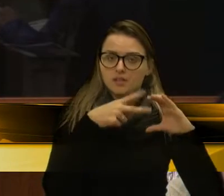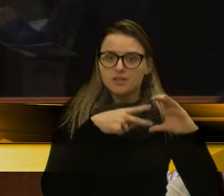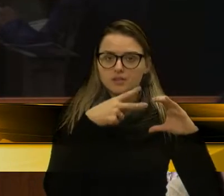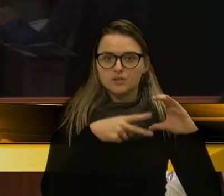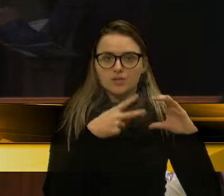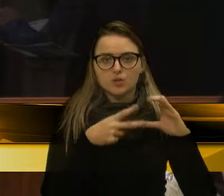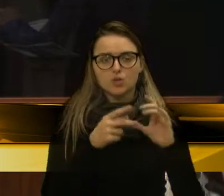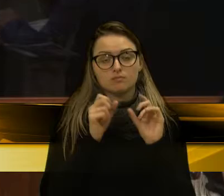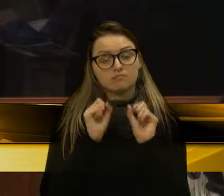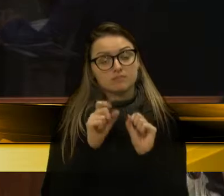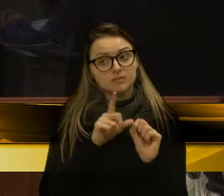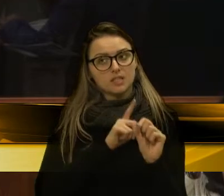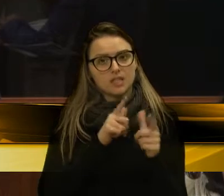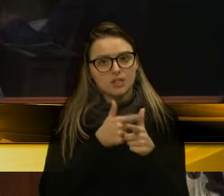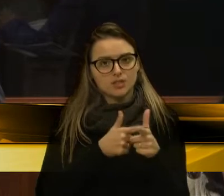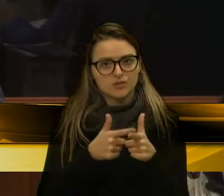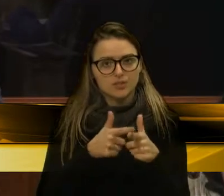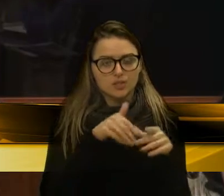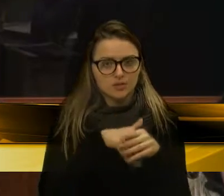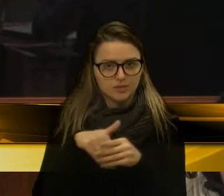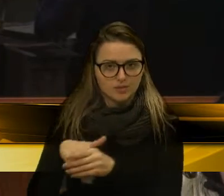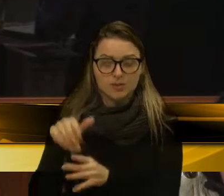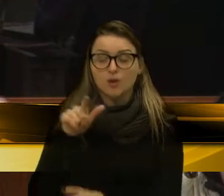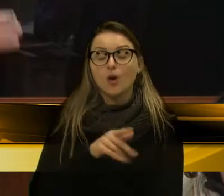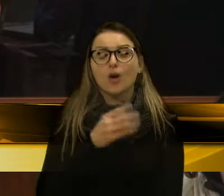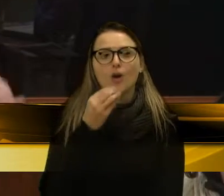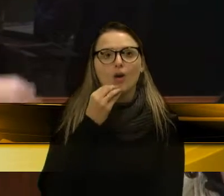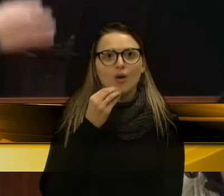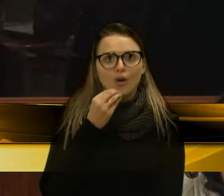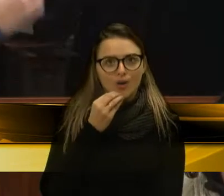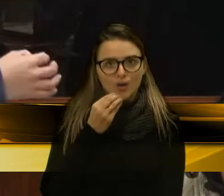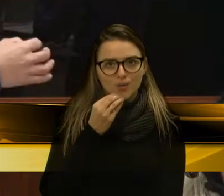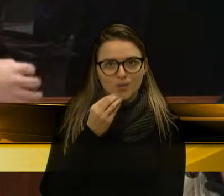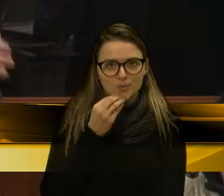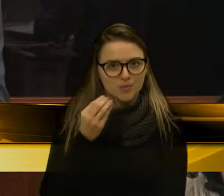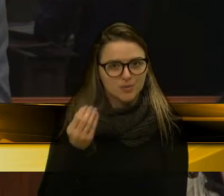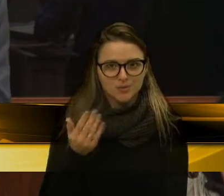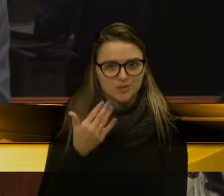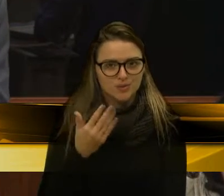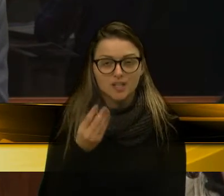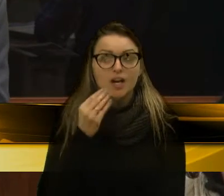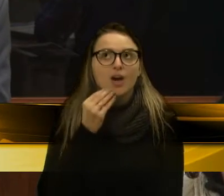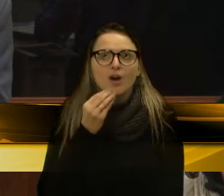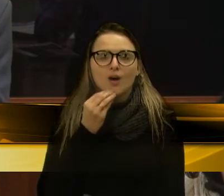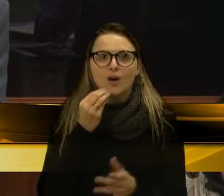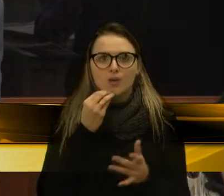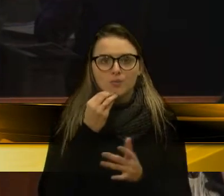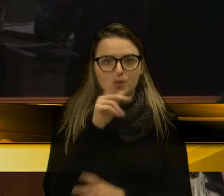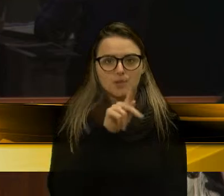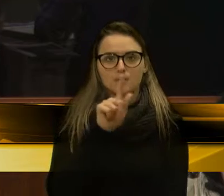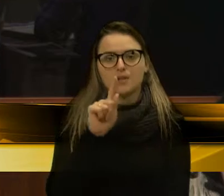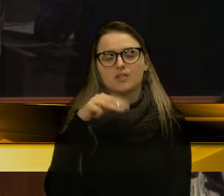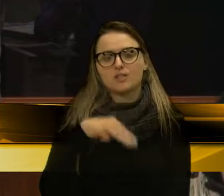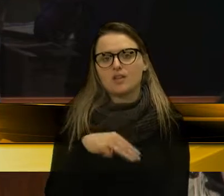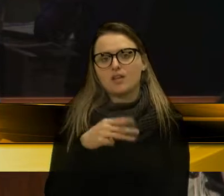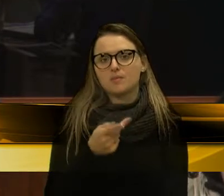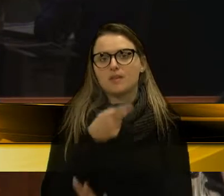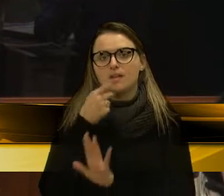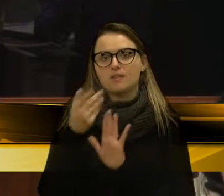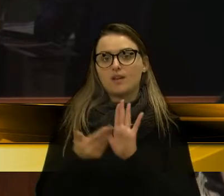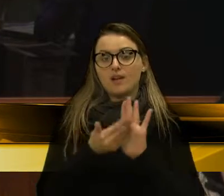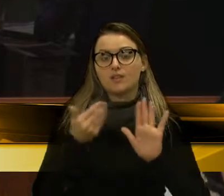se dividido na votação, é óbvio que os sinais da PGM em represália a rejeição dos honorários